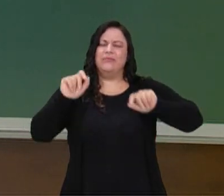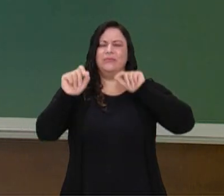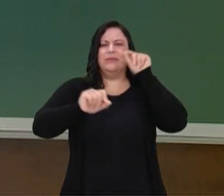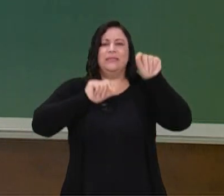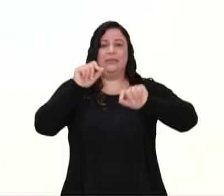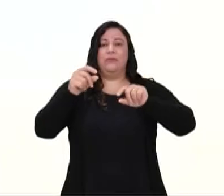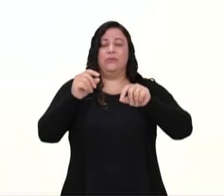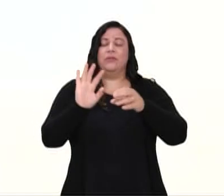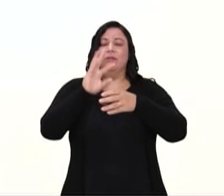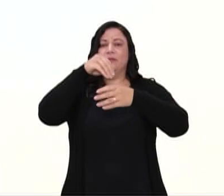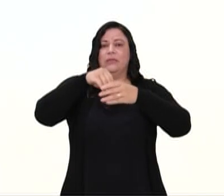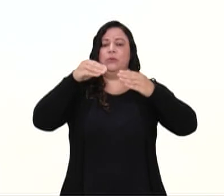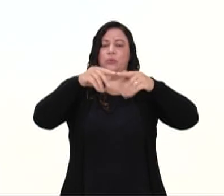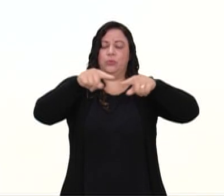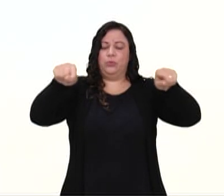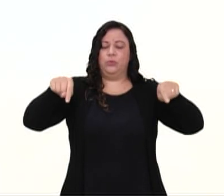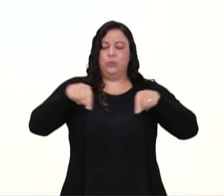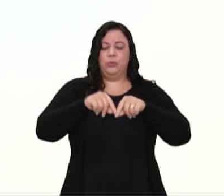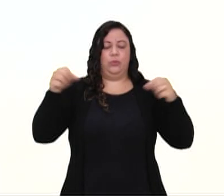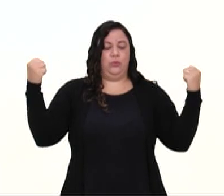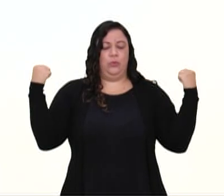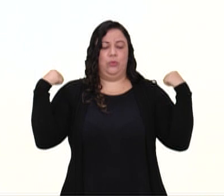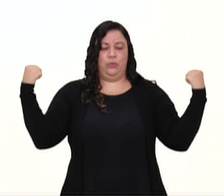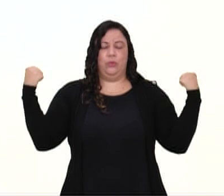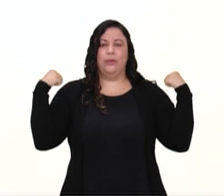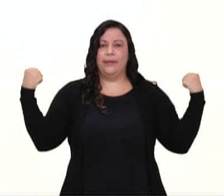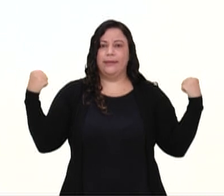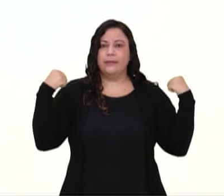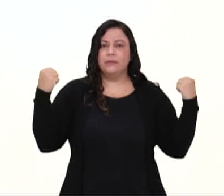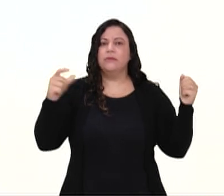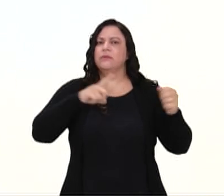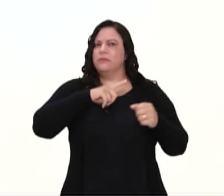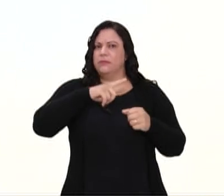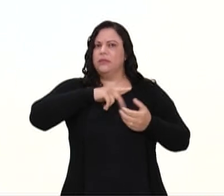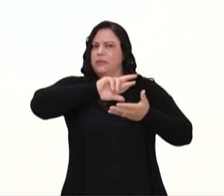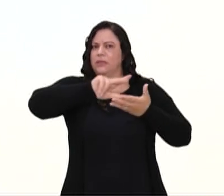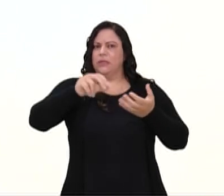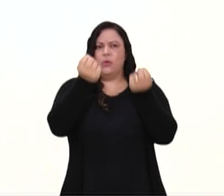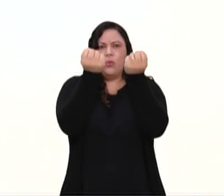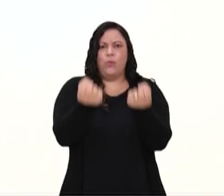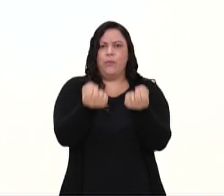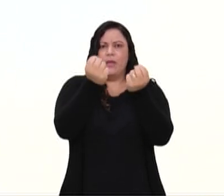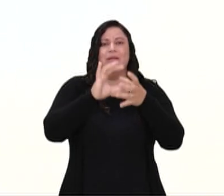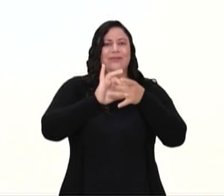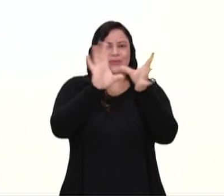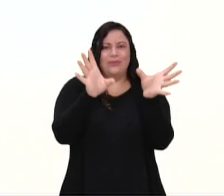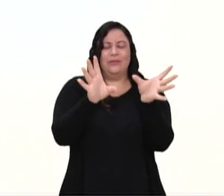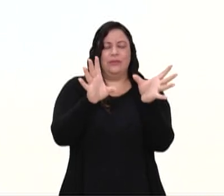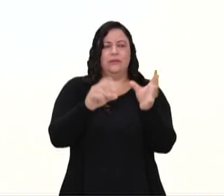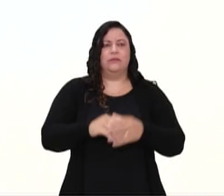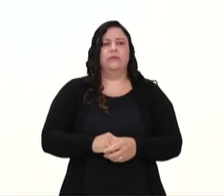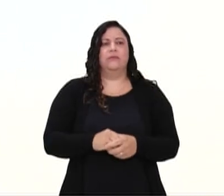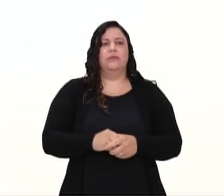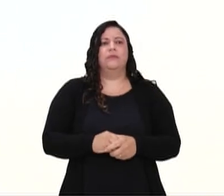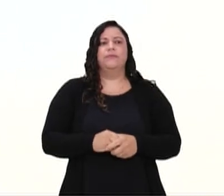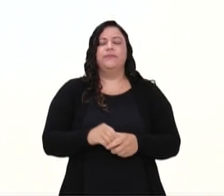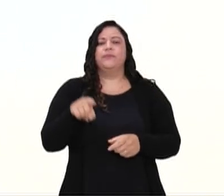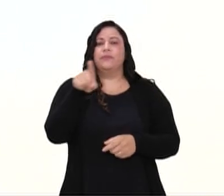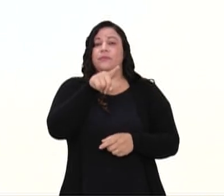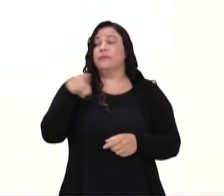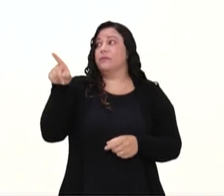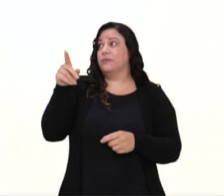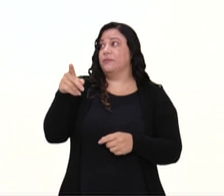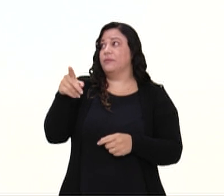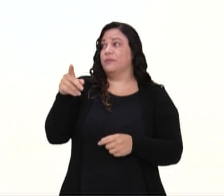numa academia ou num local onde tem o trabalho de musculação, existe os pesos livres e as máquinas. Os pesos livres